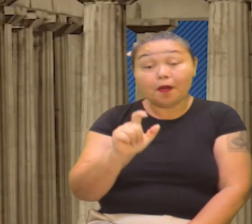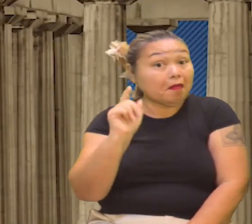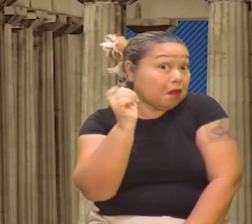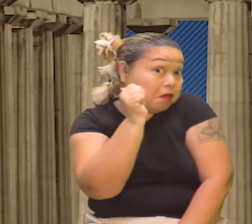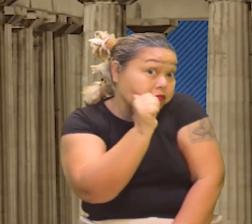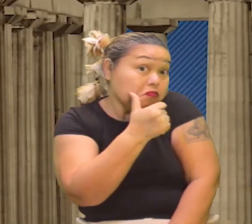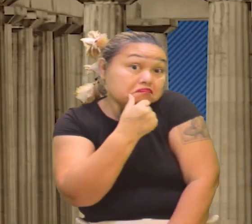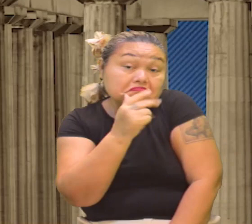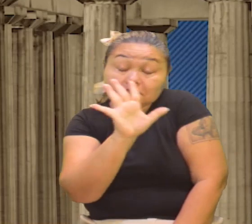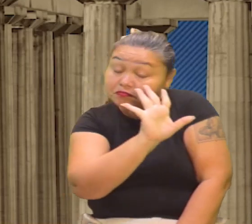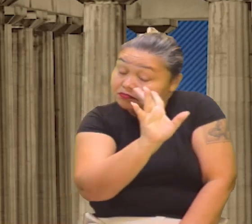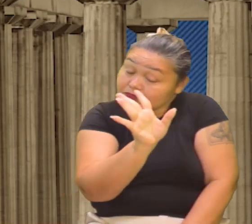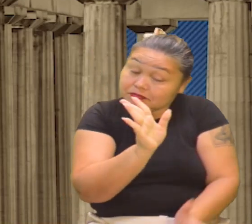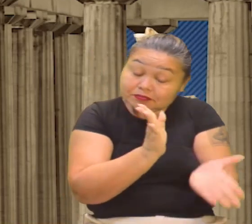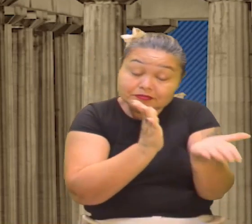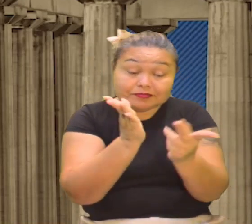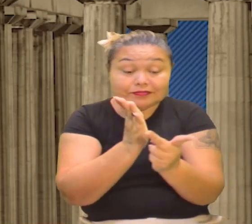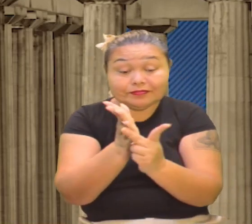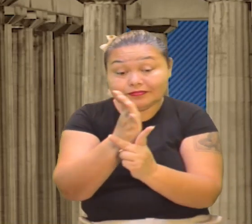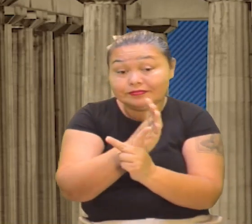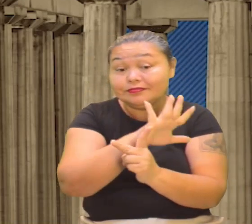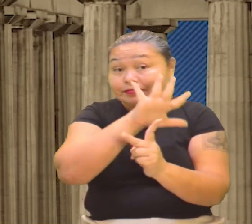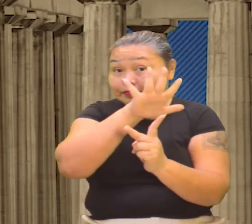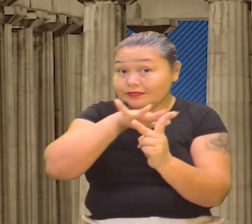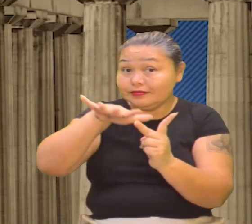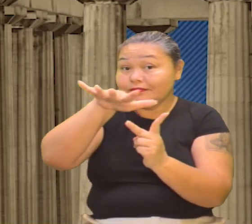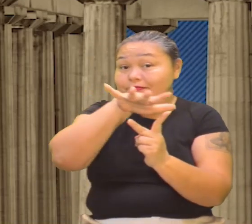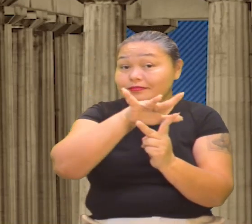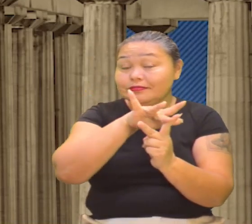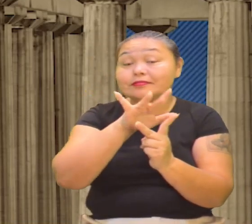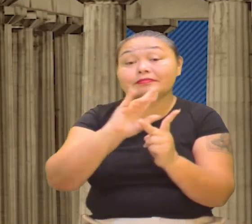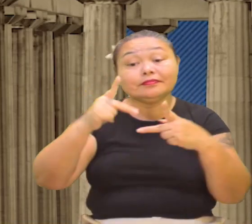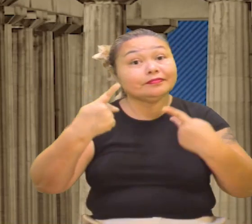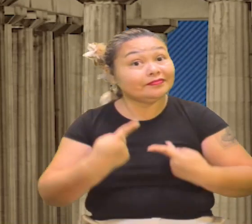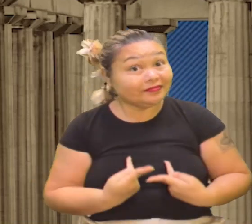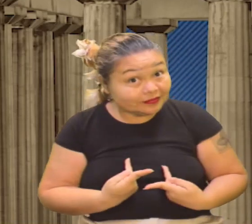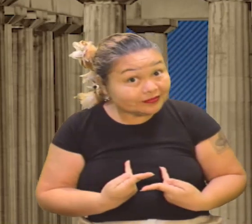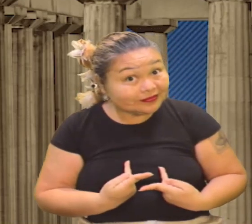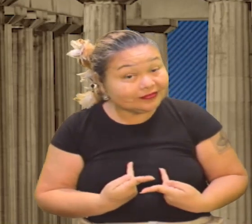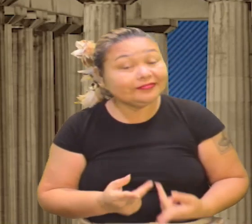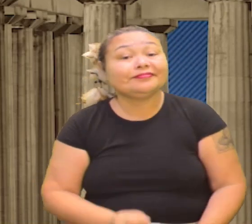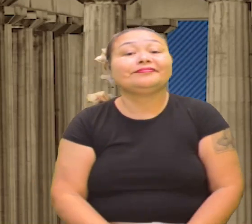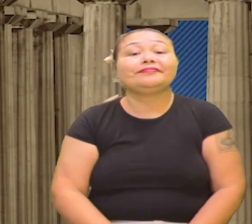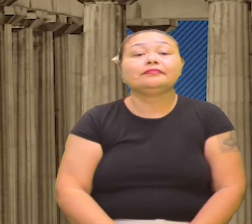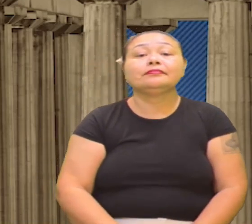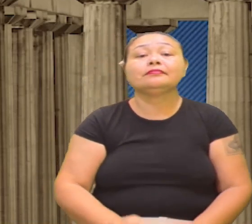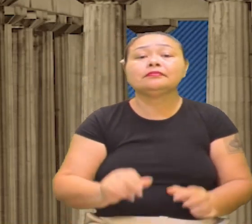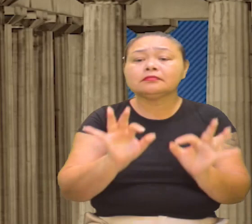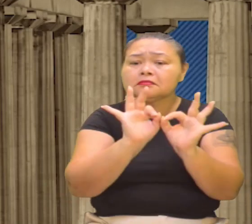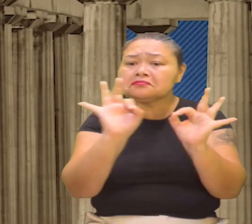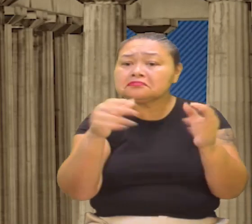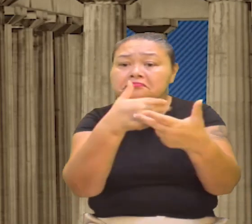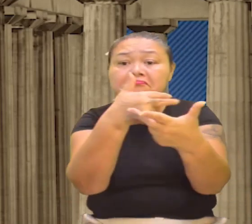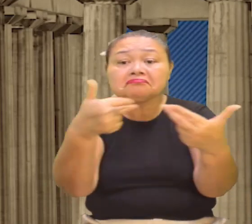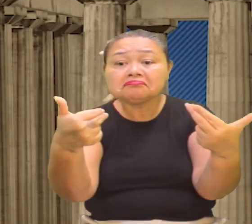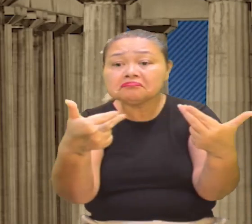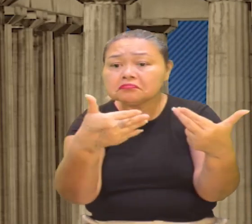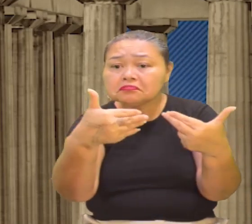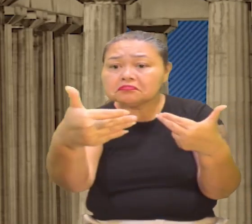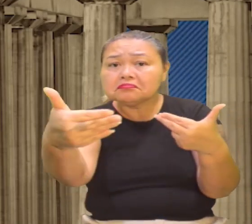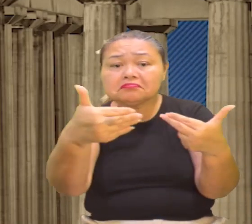mulher, tá? É o homem que fala no âmbito geral. O ser humano. É a medida de todas as coisas.